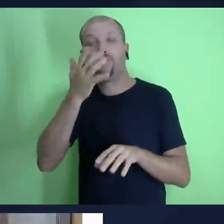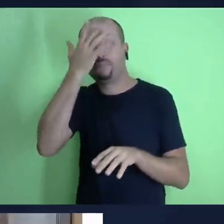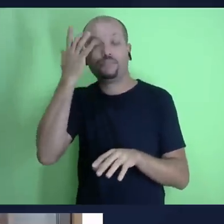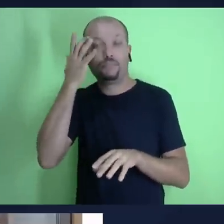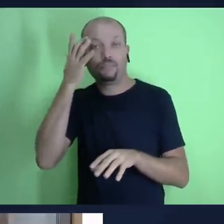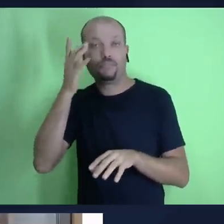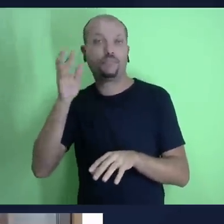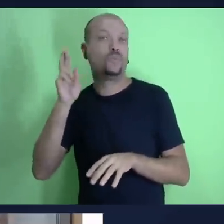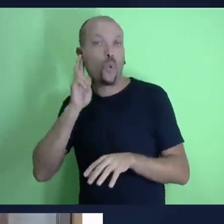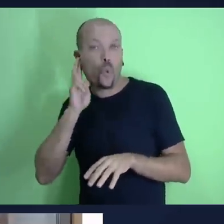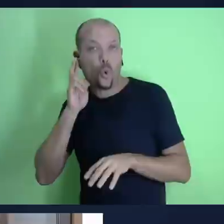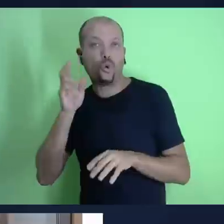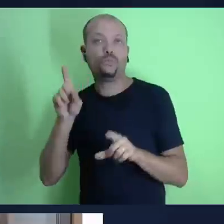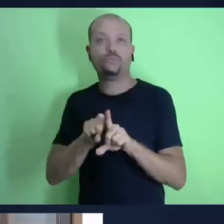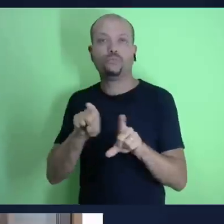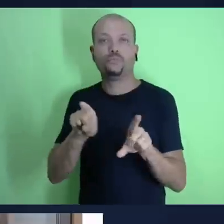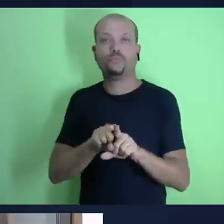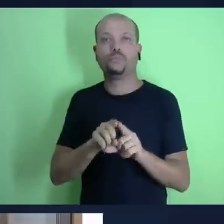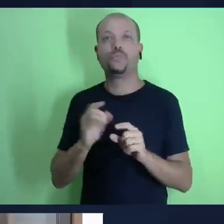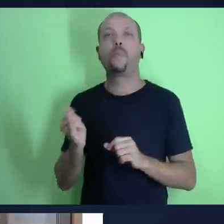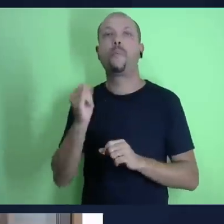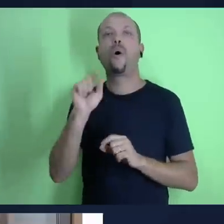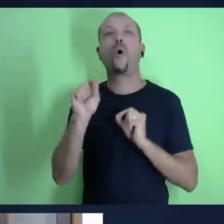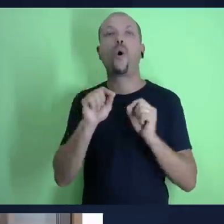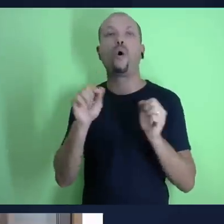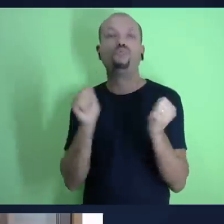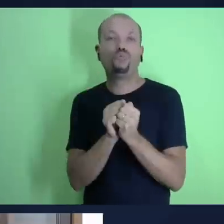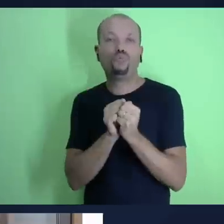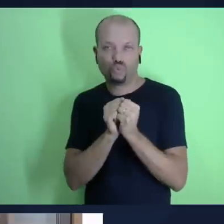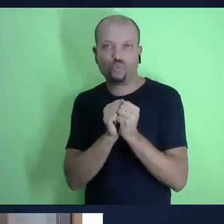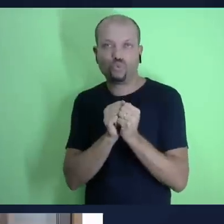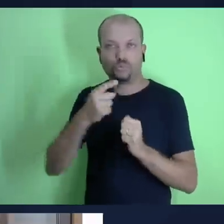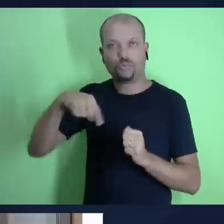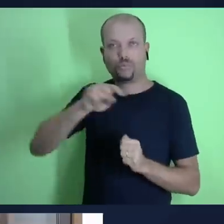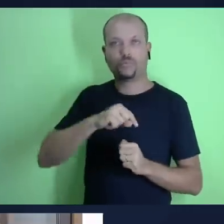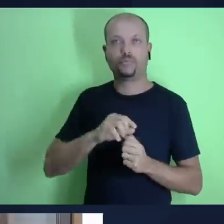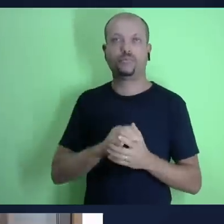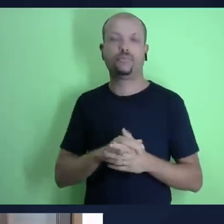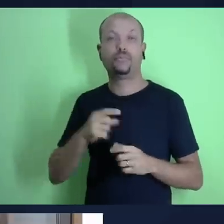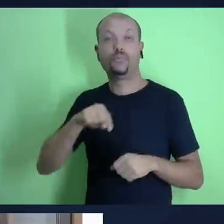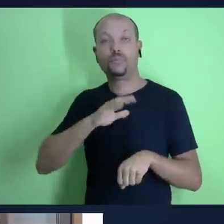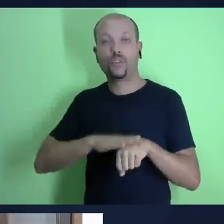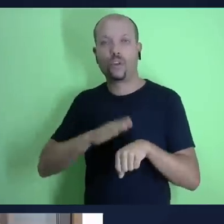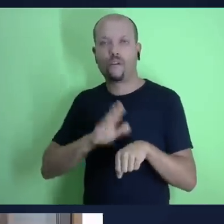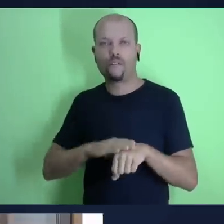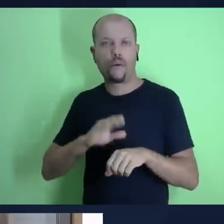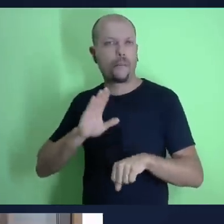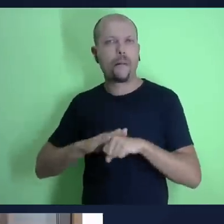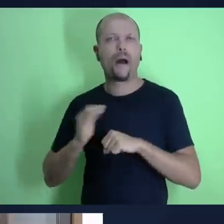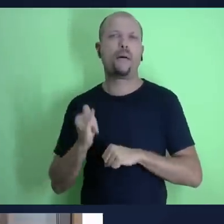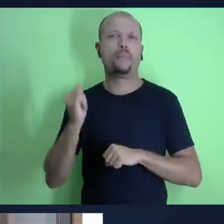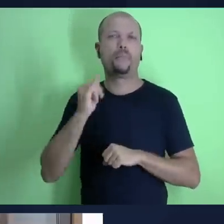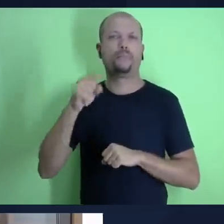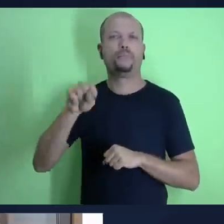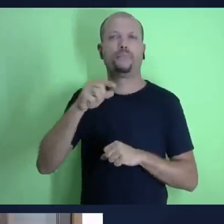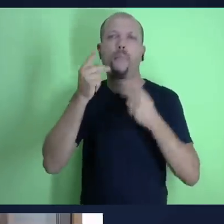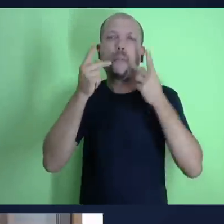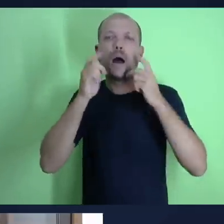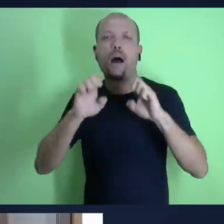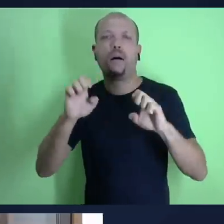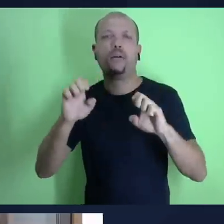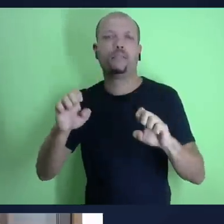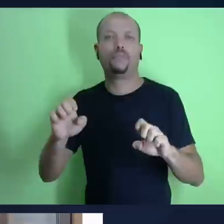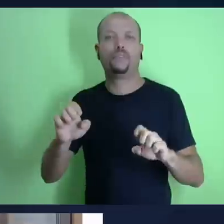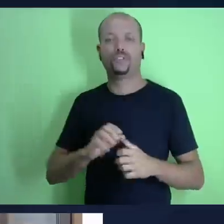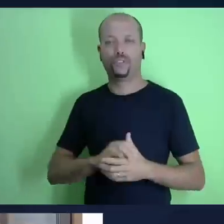nos acompanham pessoas que não enxergam pessoas que não ouvem o importante é estar conosco aqui e o nós fazemos todo o